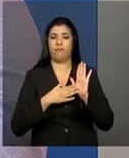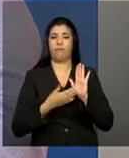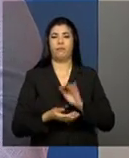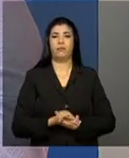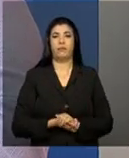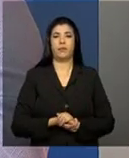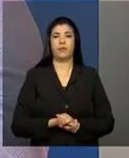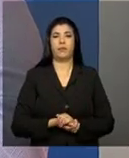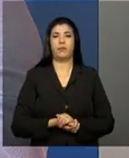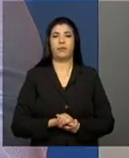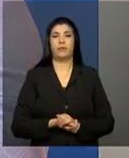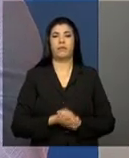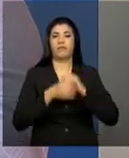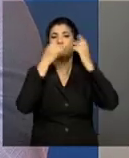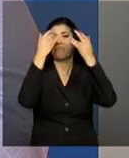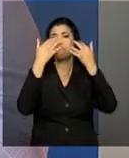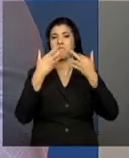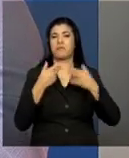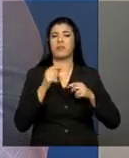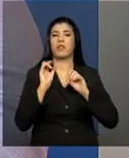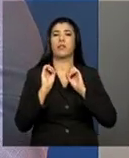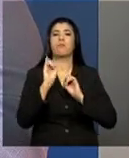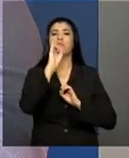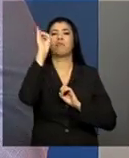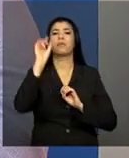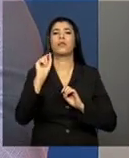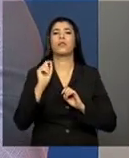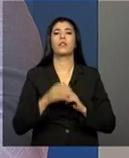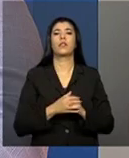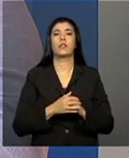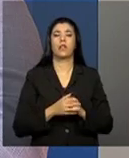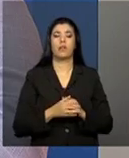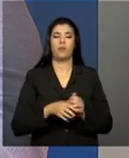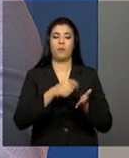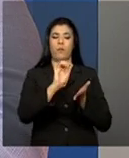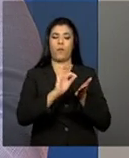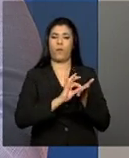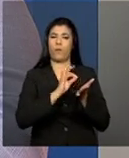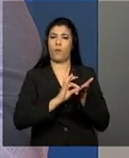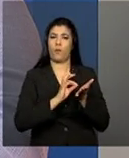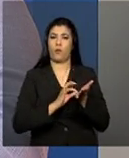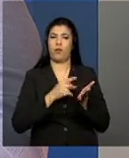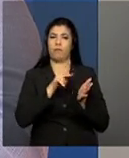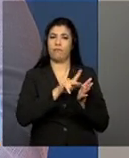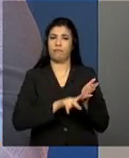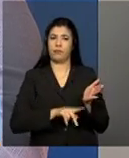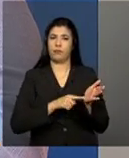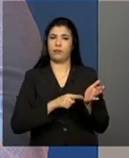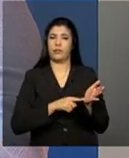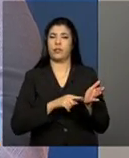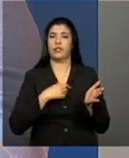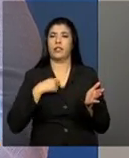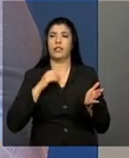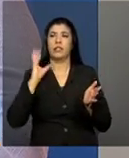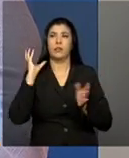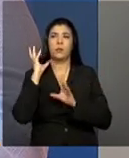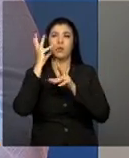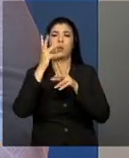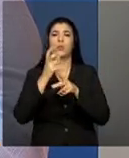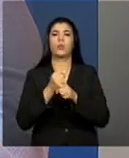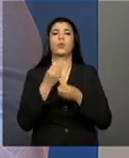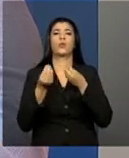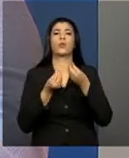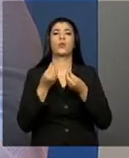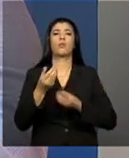falar da importância do prontuário resgata um pouco a nossa história no